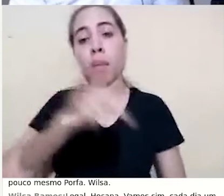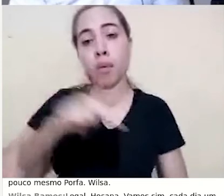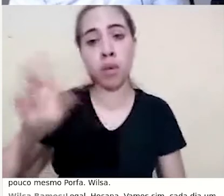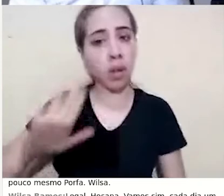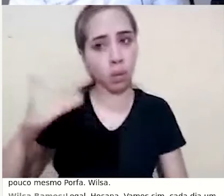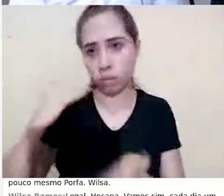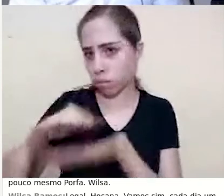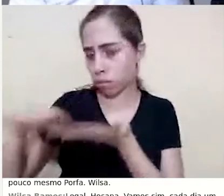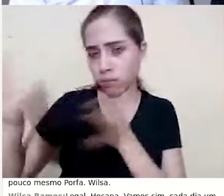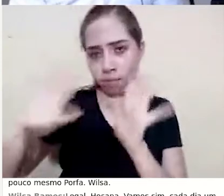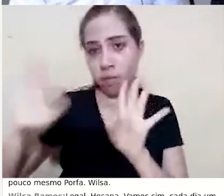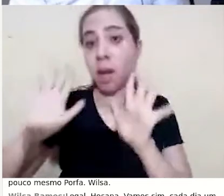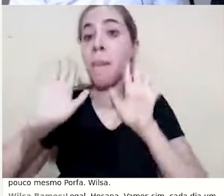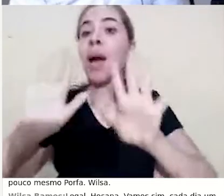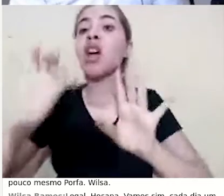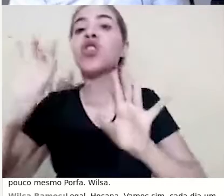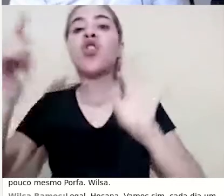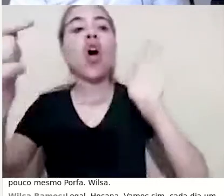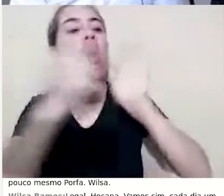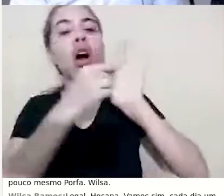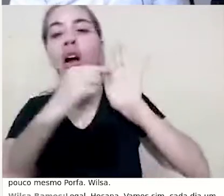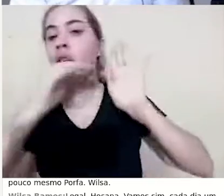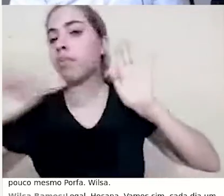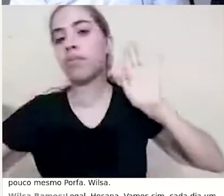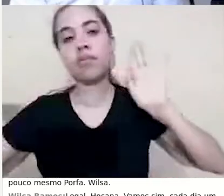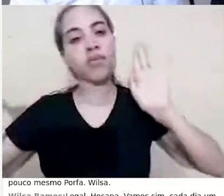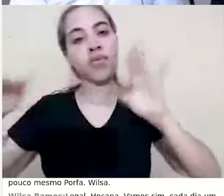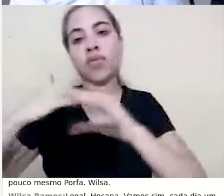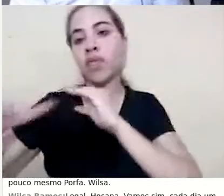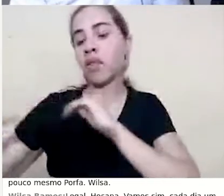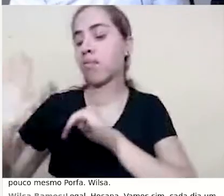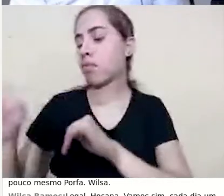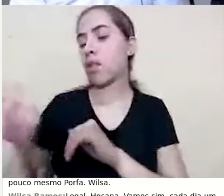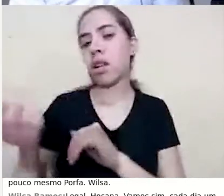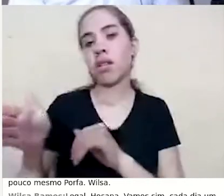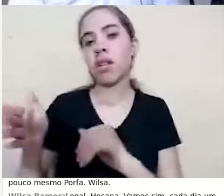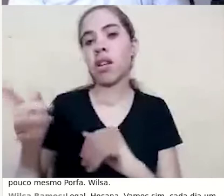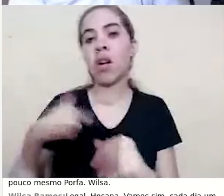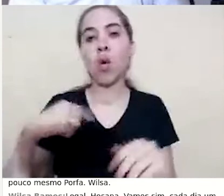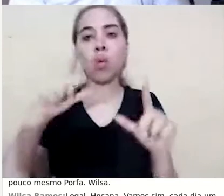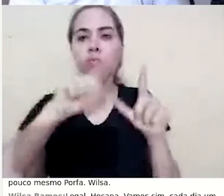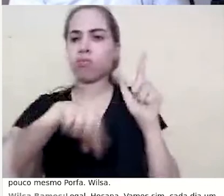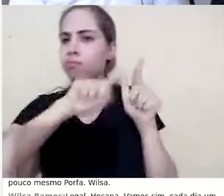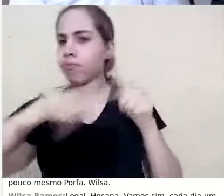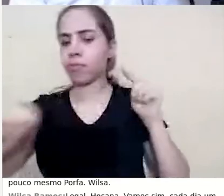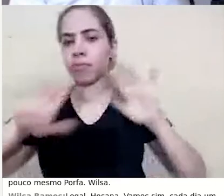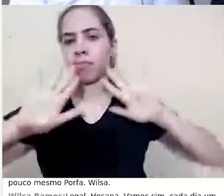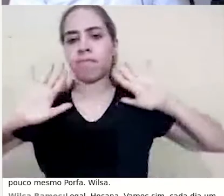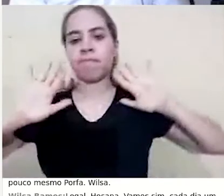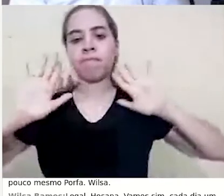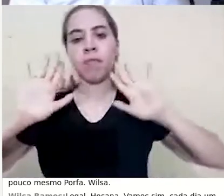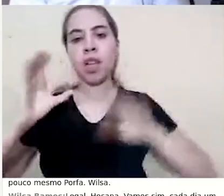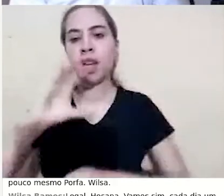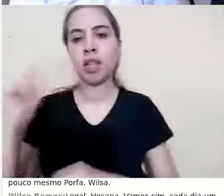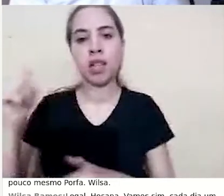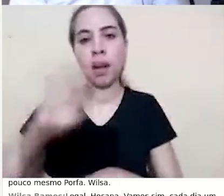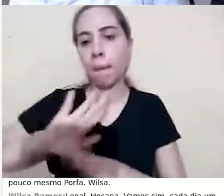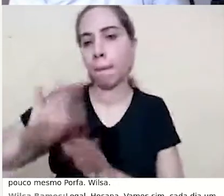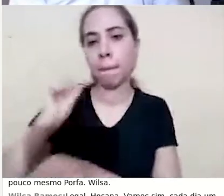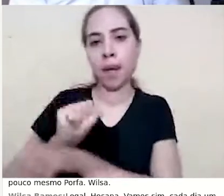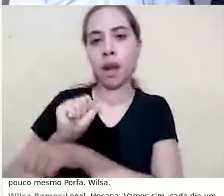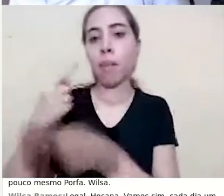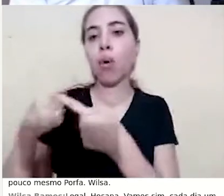mensagem, mas bastaria clicar nesse botão de enviar mensagem, eu no meu caso vou clicar em cancelar para que nenhuma ação seja feita com os alunos.